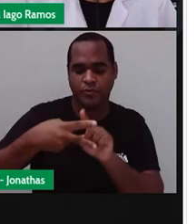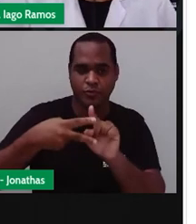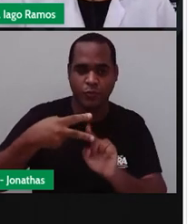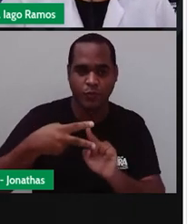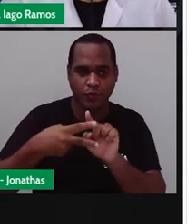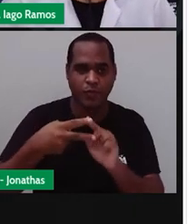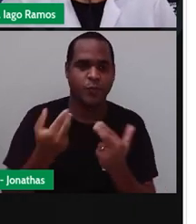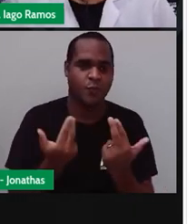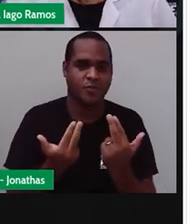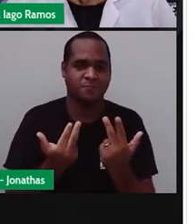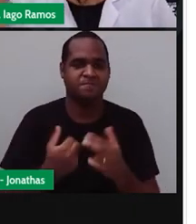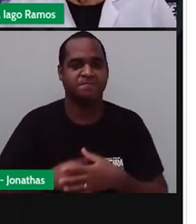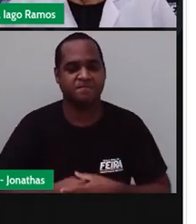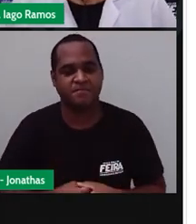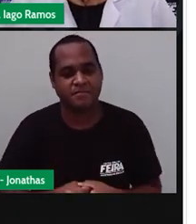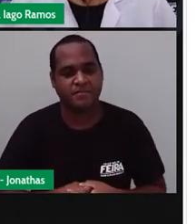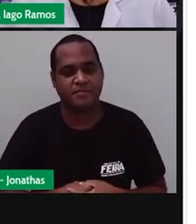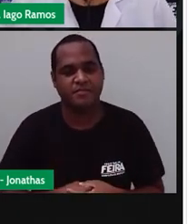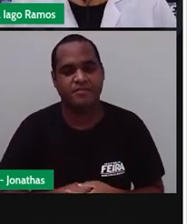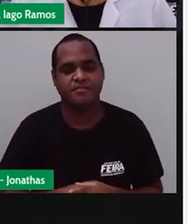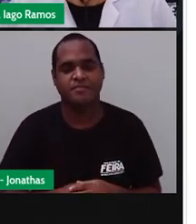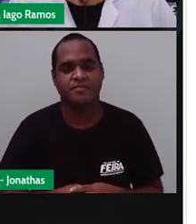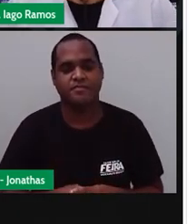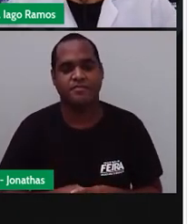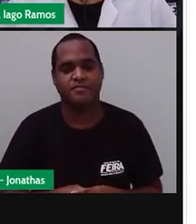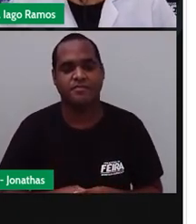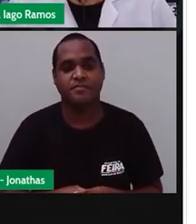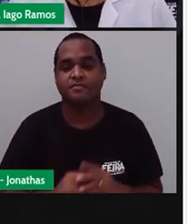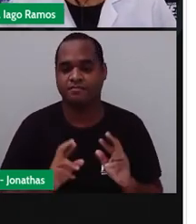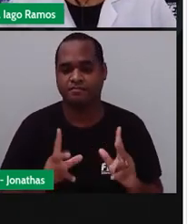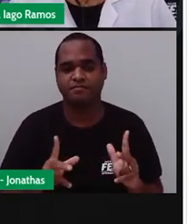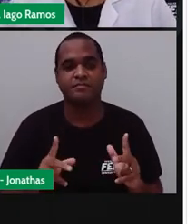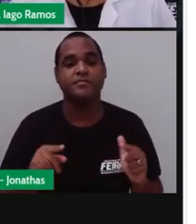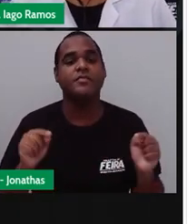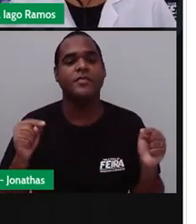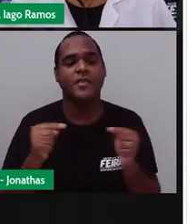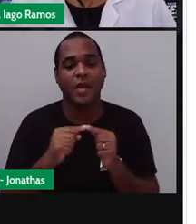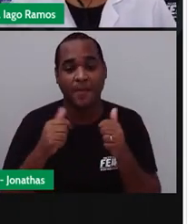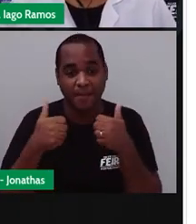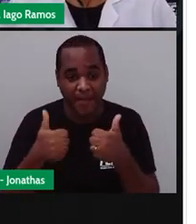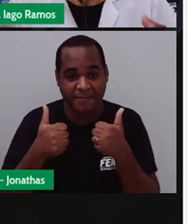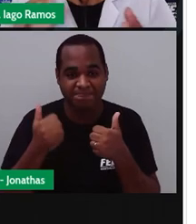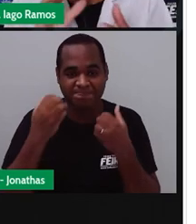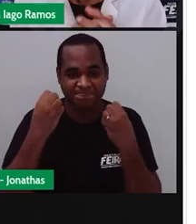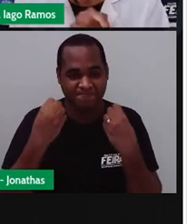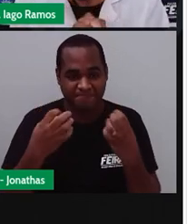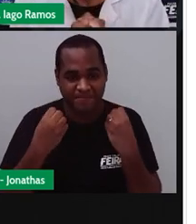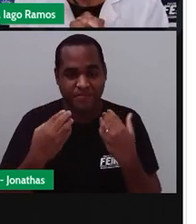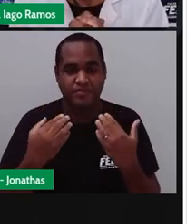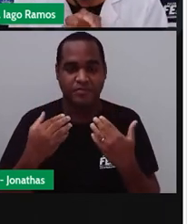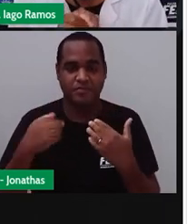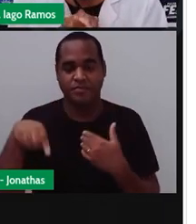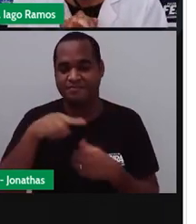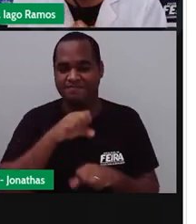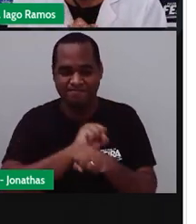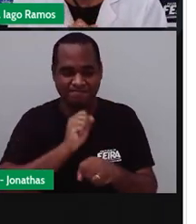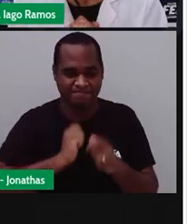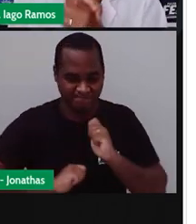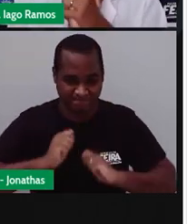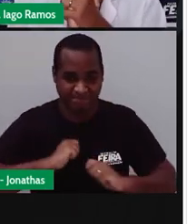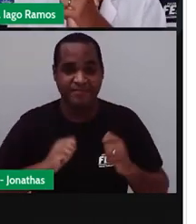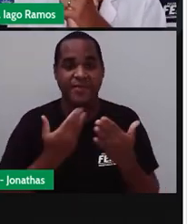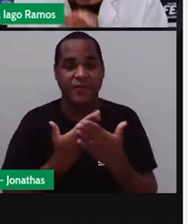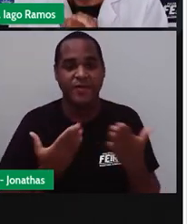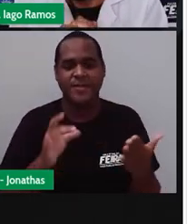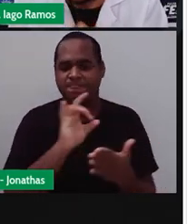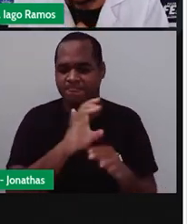multiplicar dois números com sinais diferentes. Belezinha? Bacana? Massa? Espero que você tenha entendido,